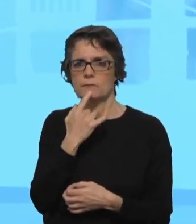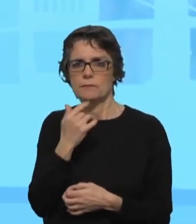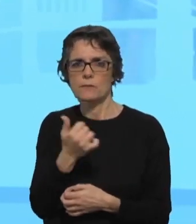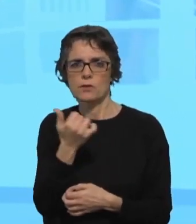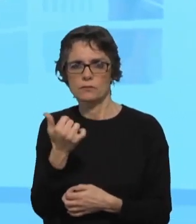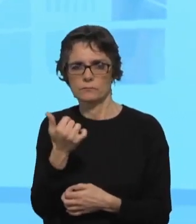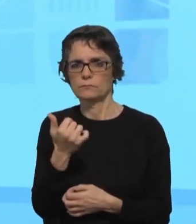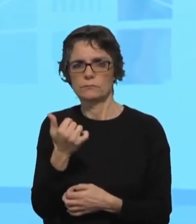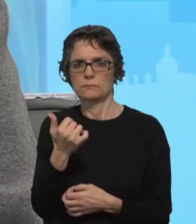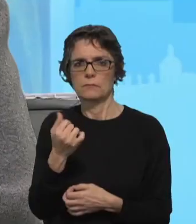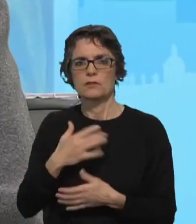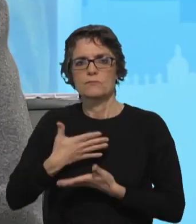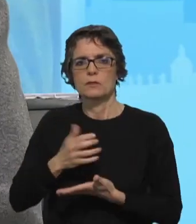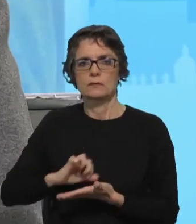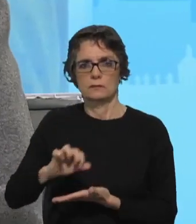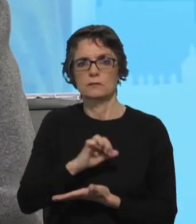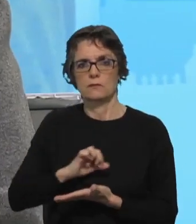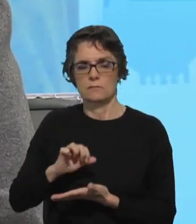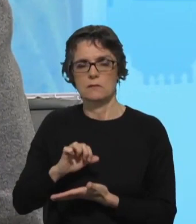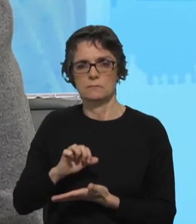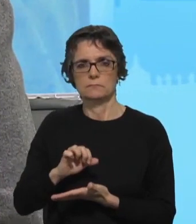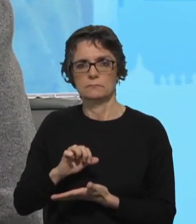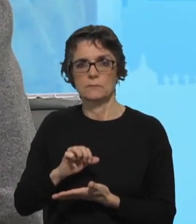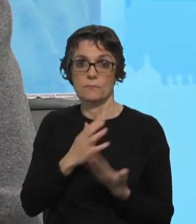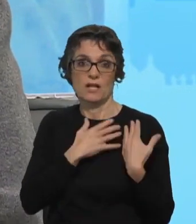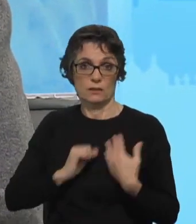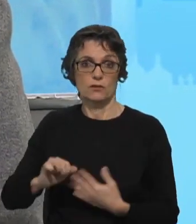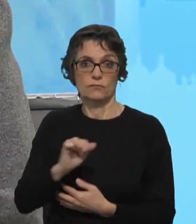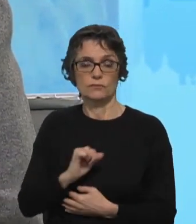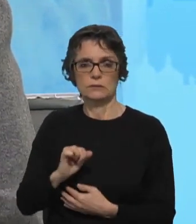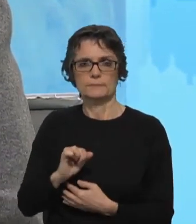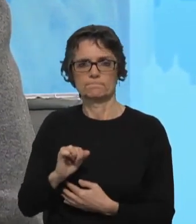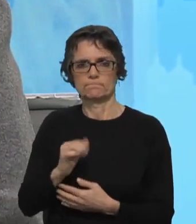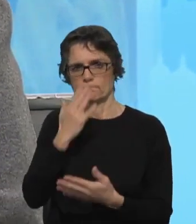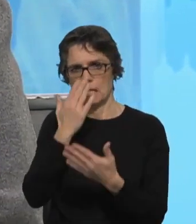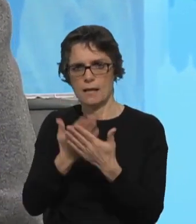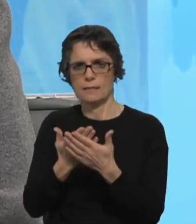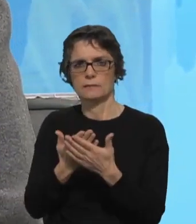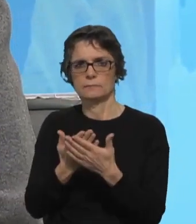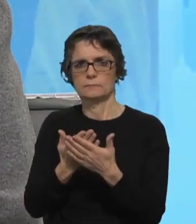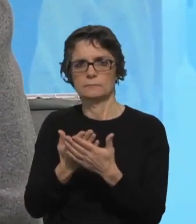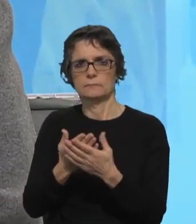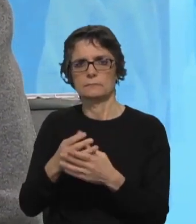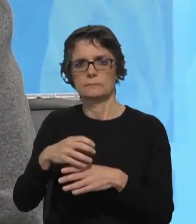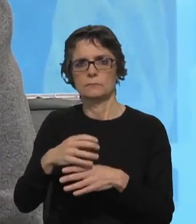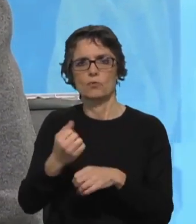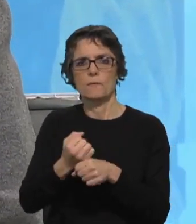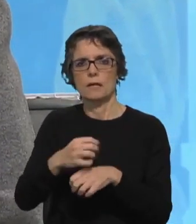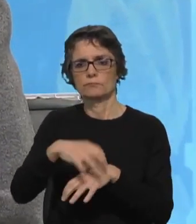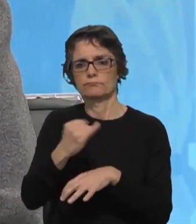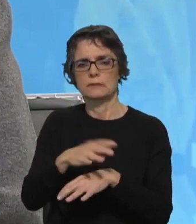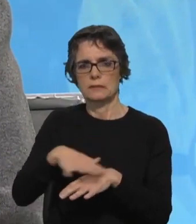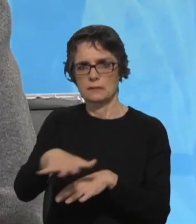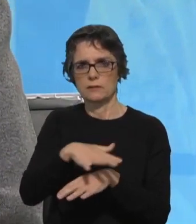nossa disponibilidade ou qual seria a nossa função nessa nova agência e nessas novas